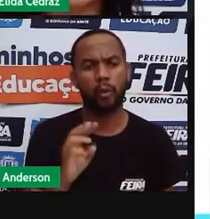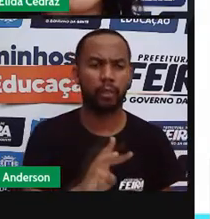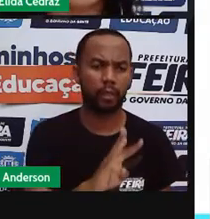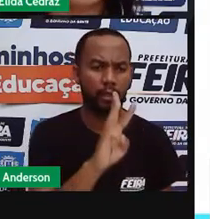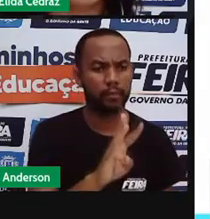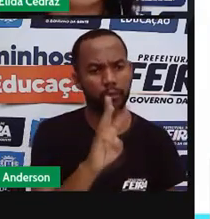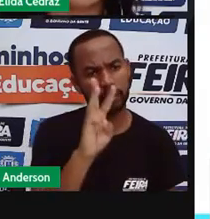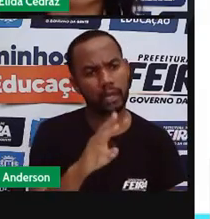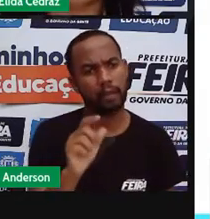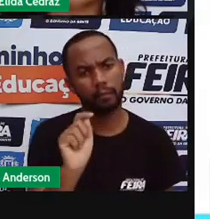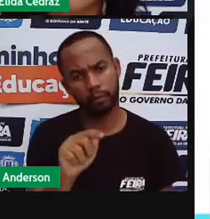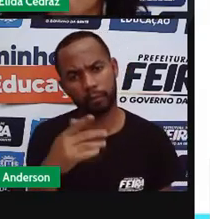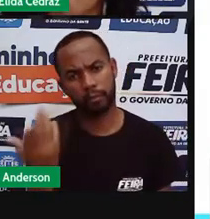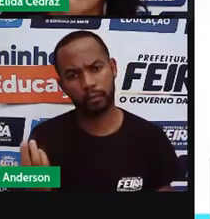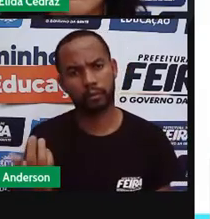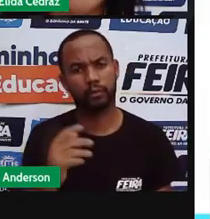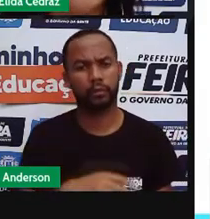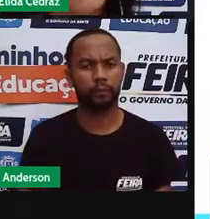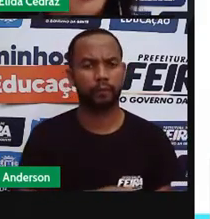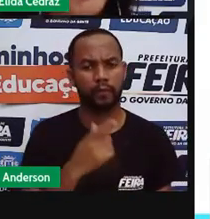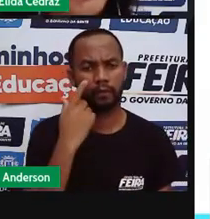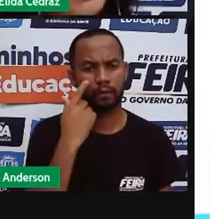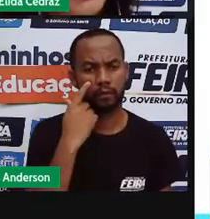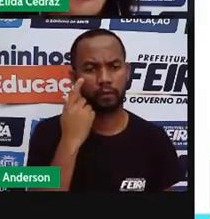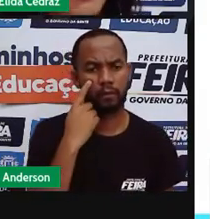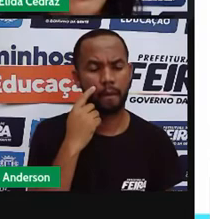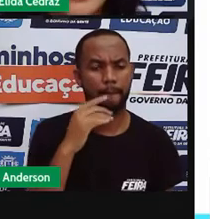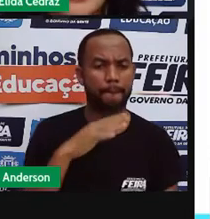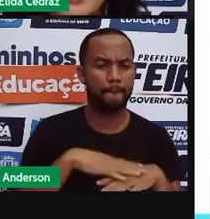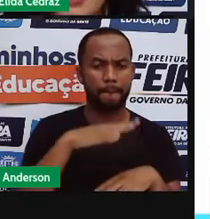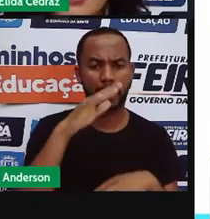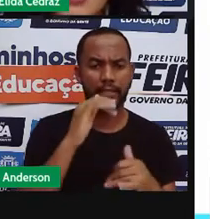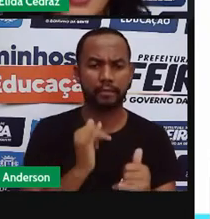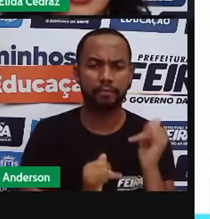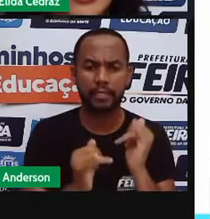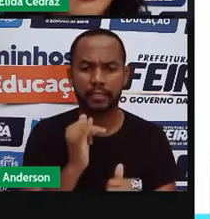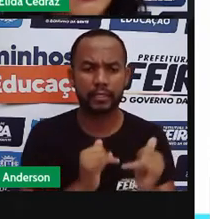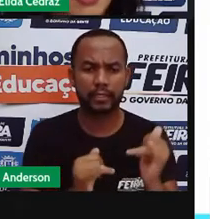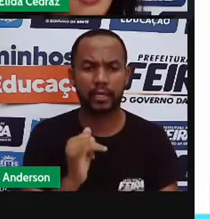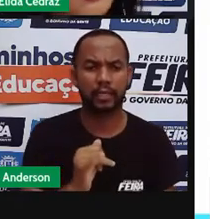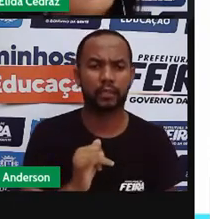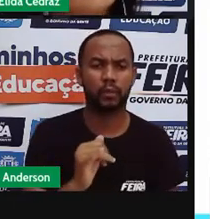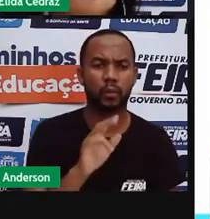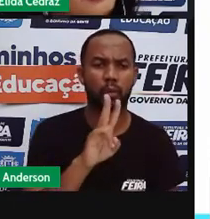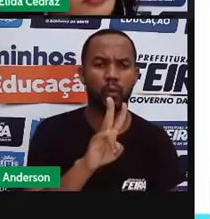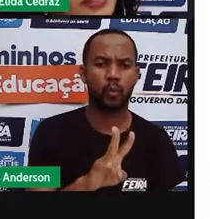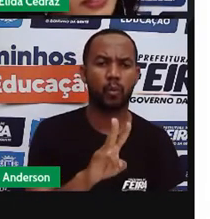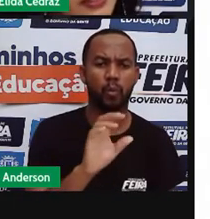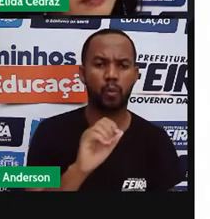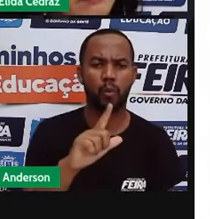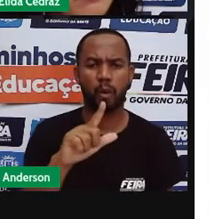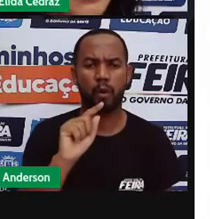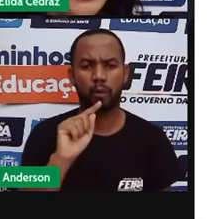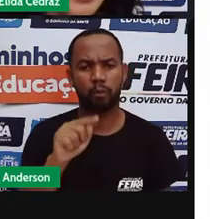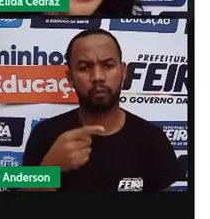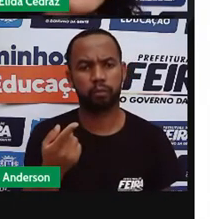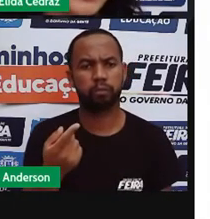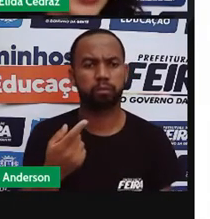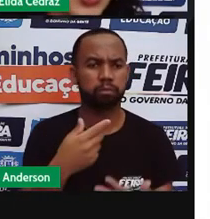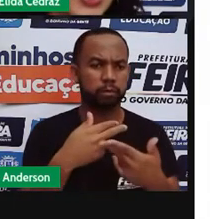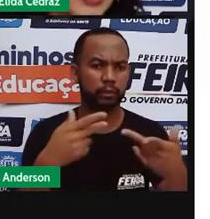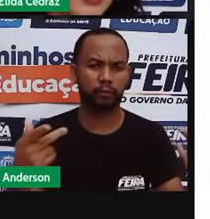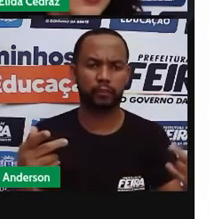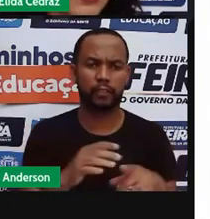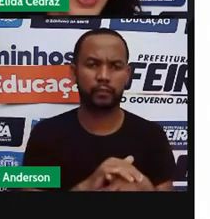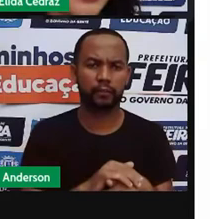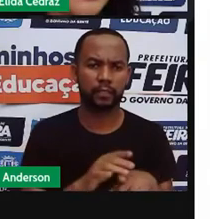acessados são UOL, Globo.com, R7, Terra e UIG. As